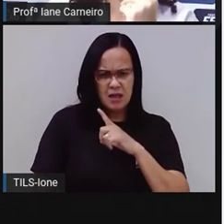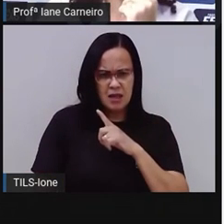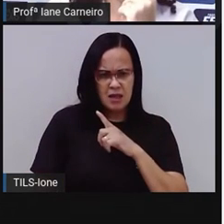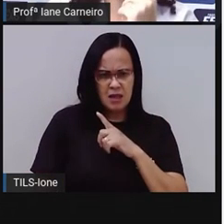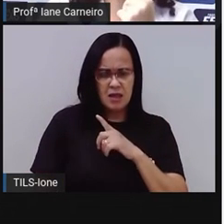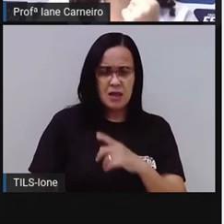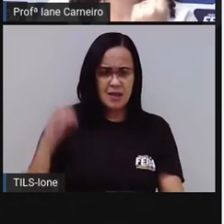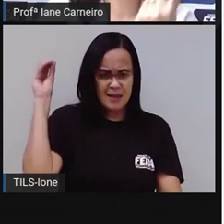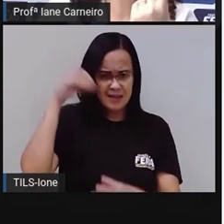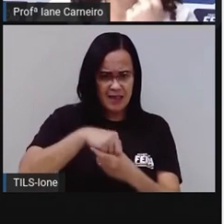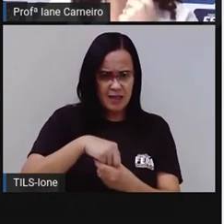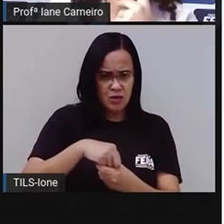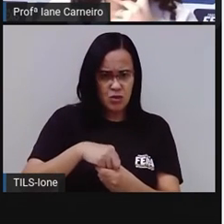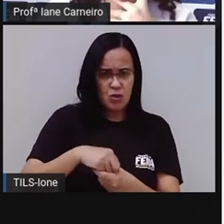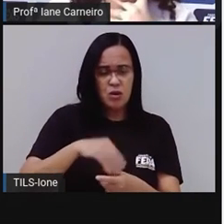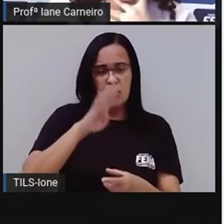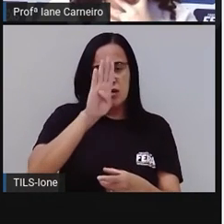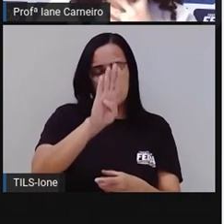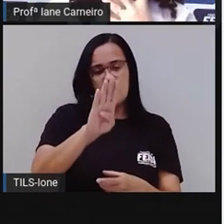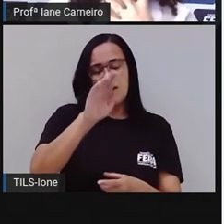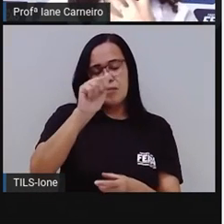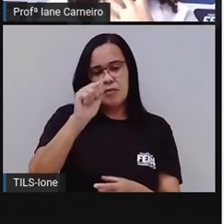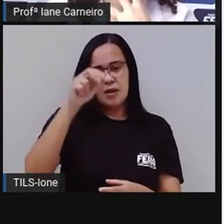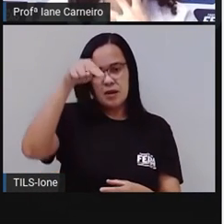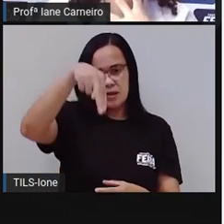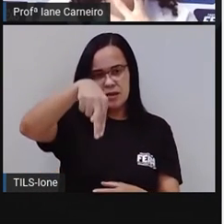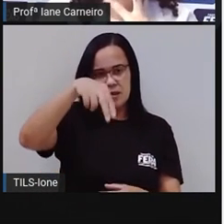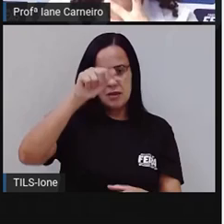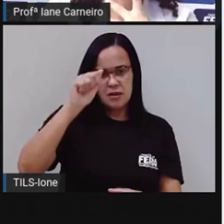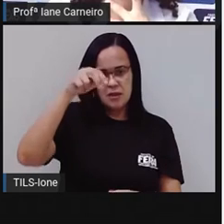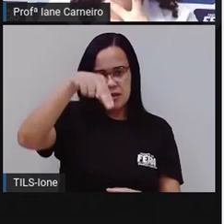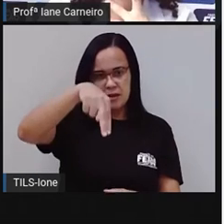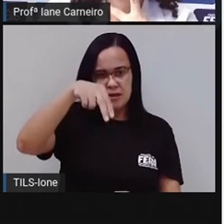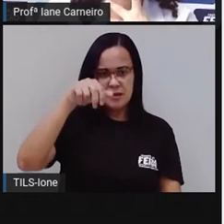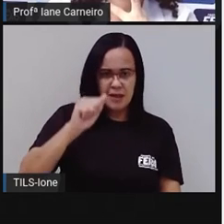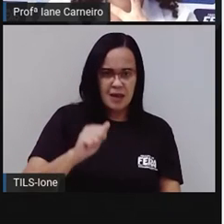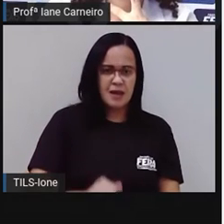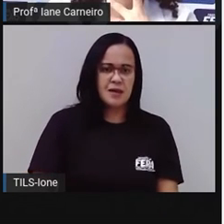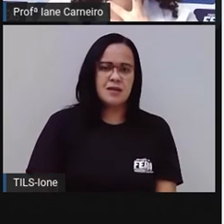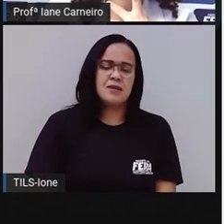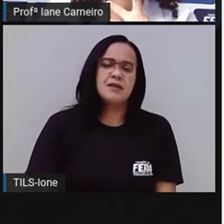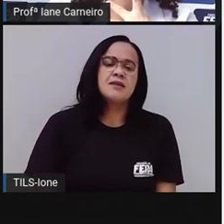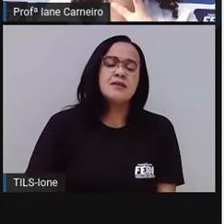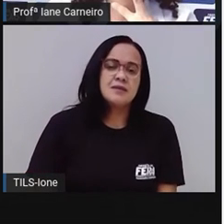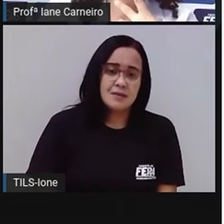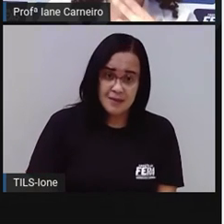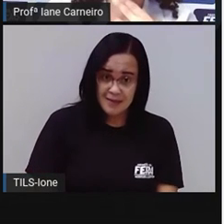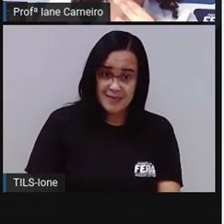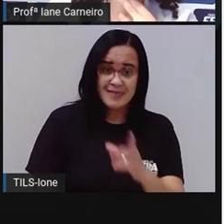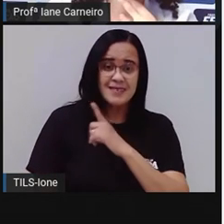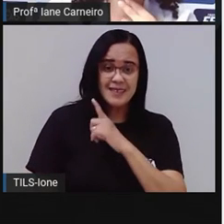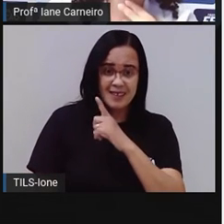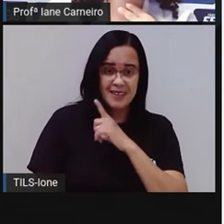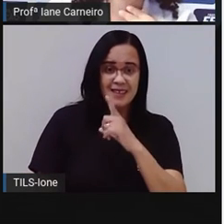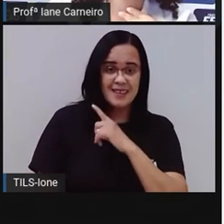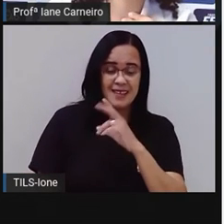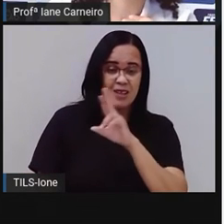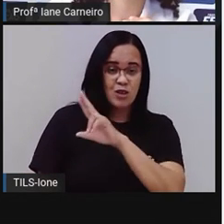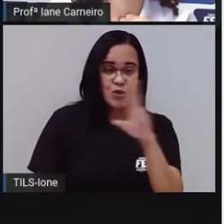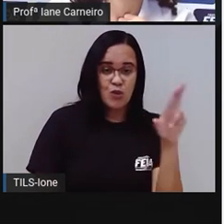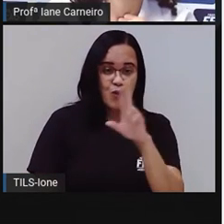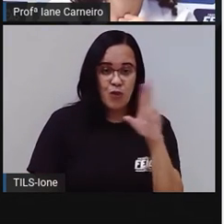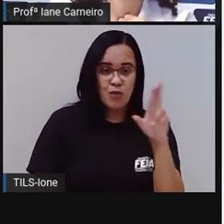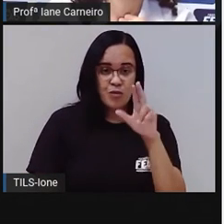Qual será? Será que tem o nome de uma pessoa aqui? Tem, ó, a palavra Ana. O nome Ana.